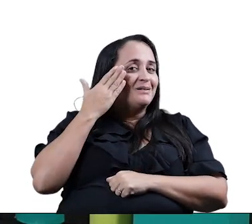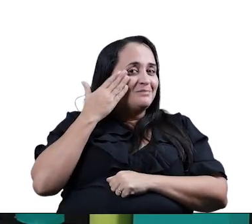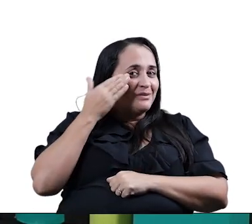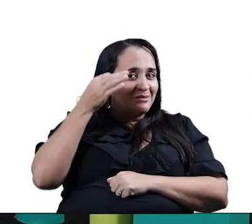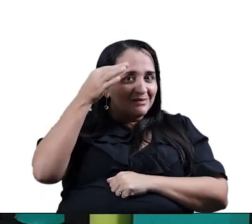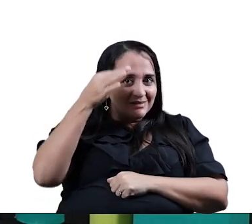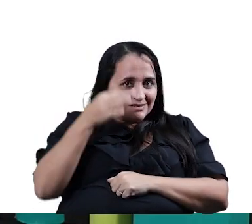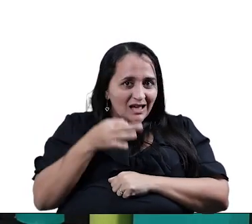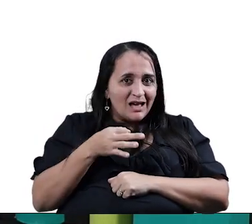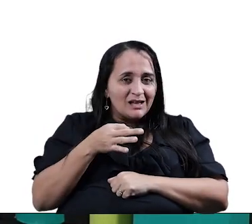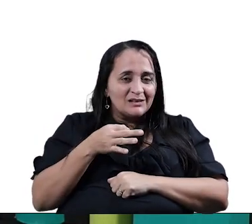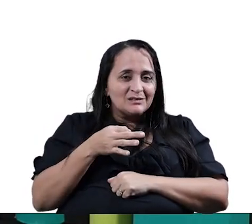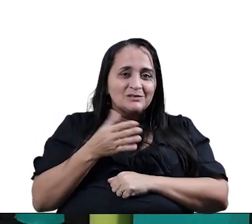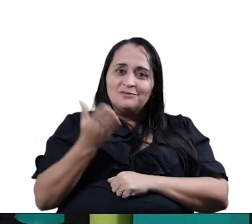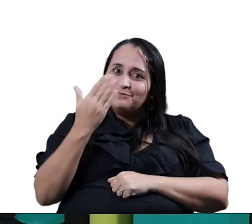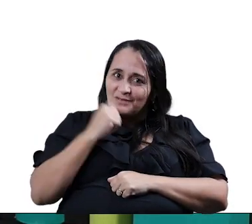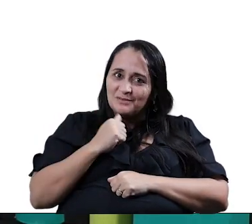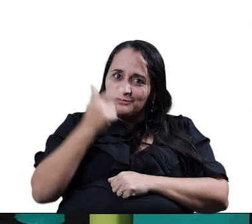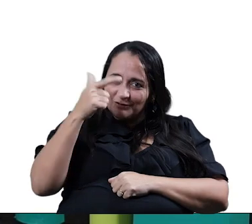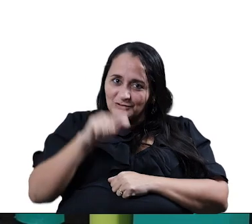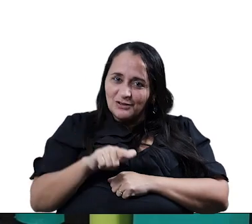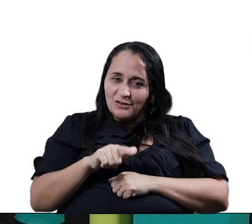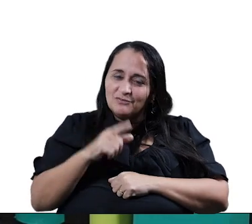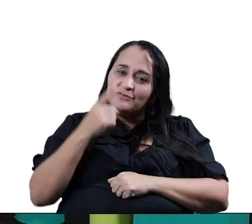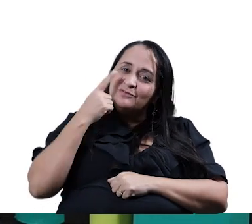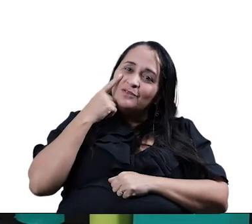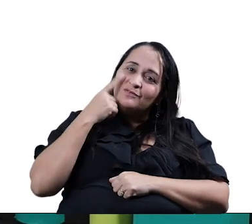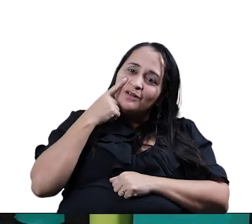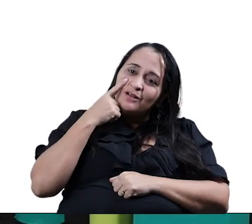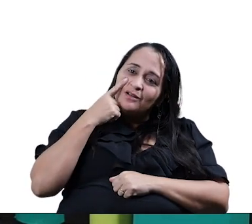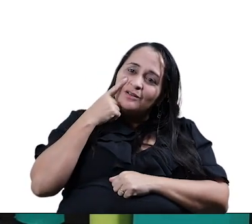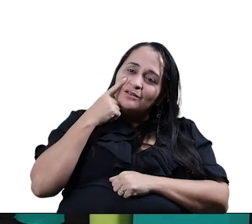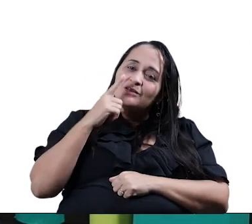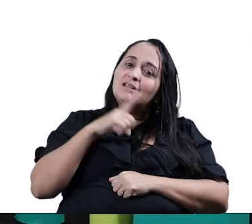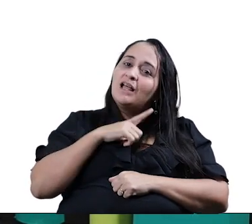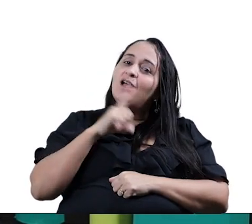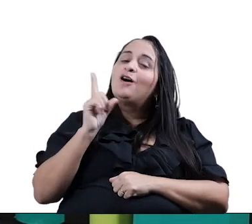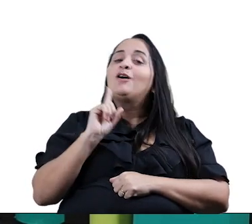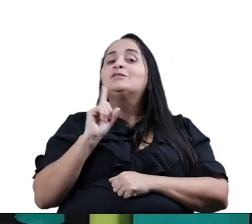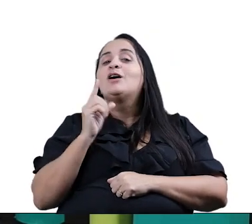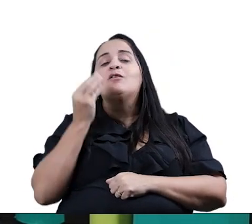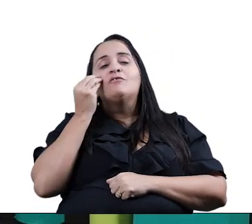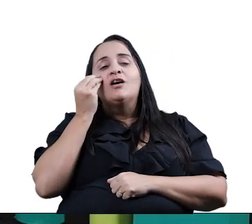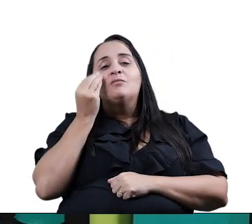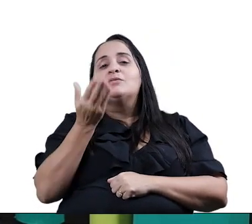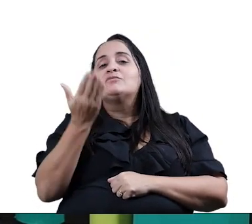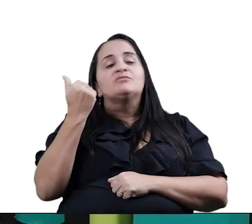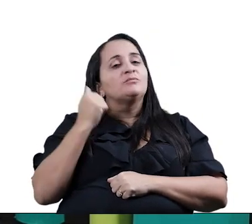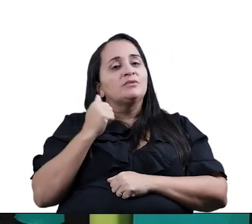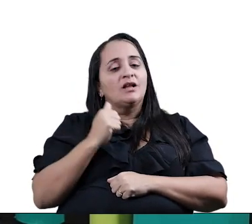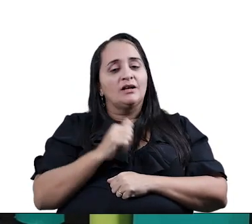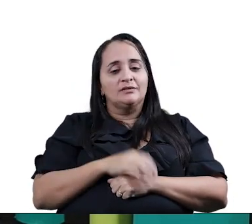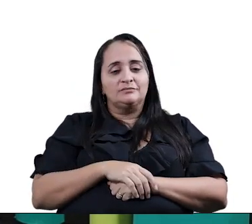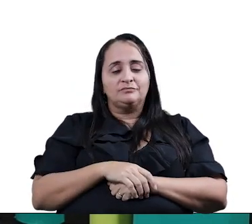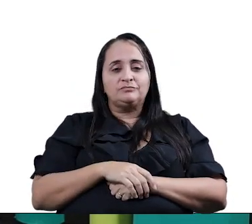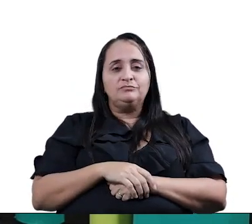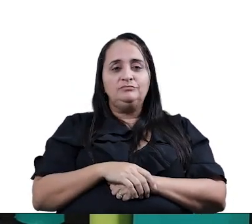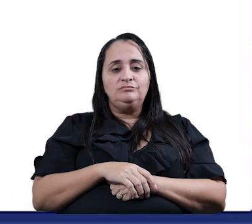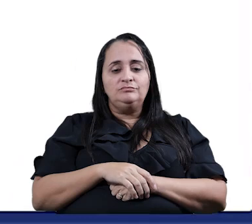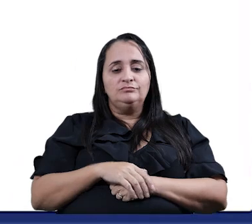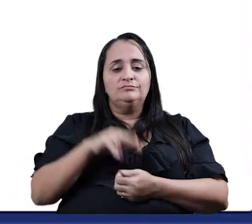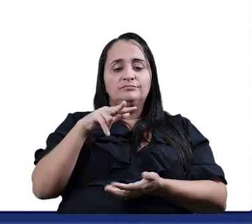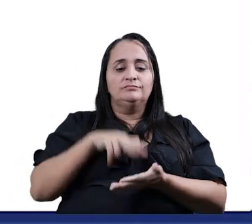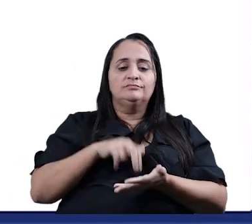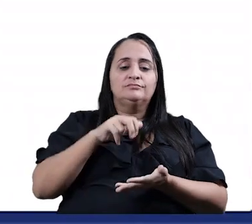Vamos cantar mais rápido agora? Vamos ver se a gente consegue? Será que a Pró tem fôlego? Vocês me acompanham? Vamos lá? Todo mundo, tira o pé do